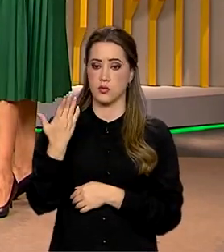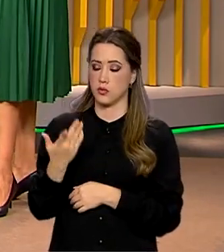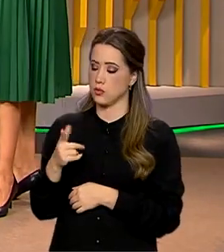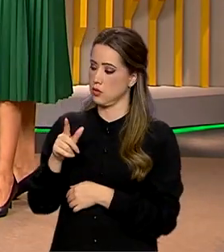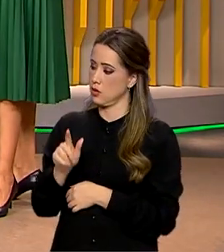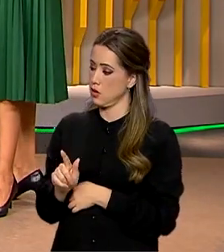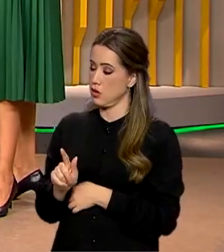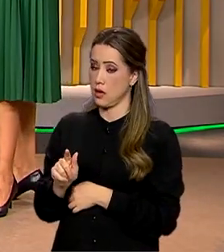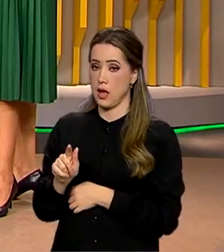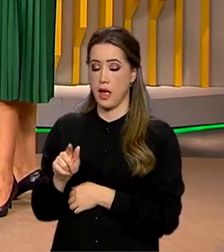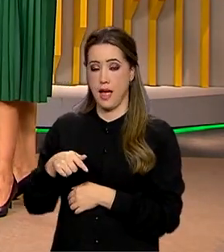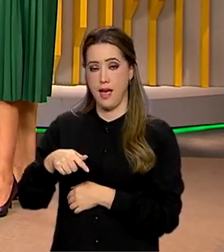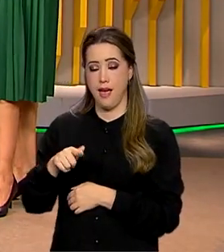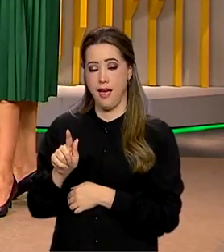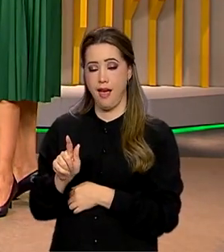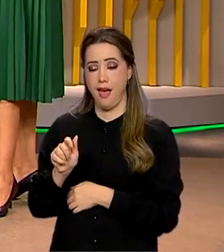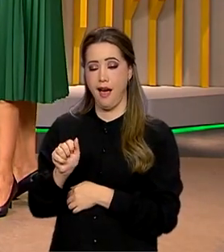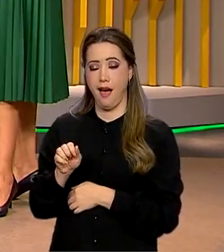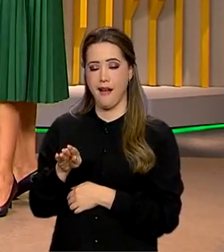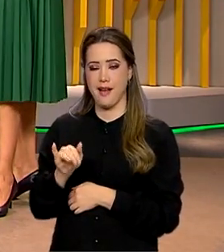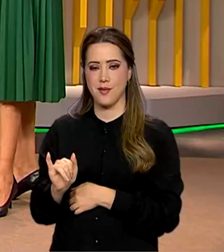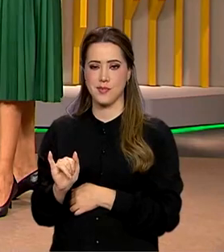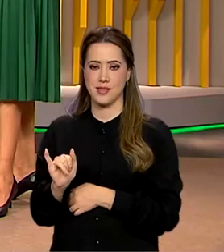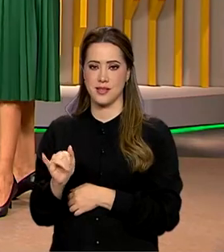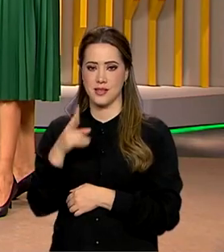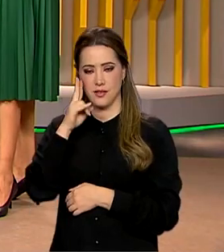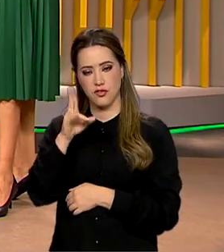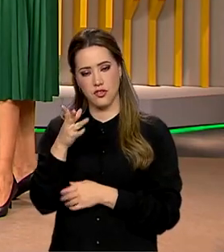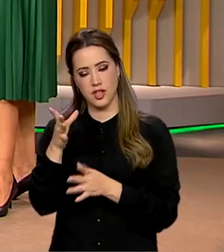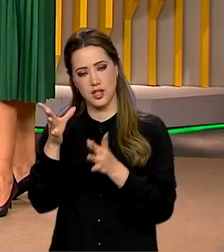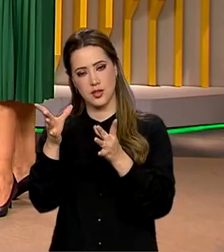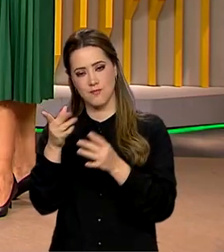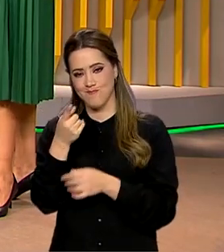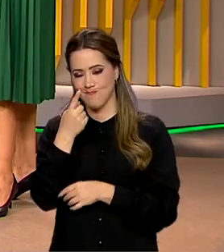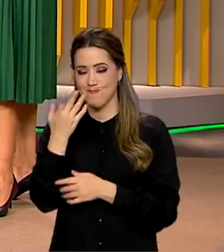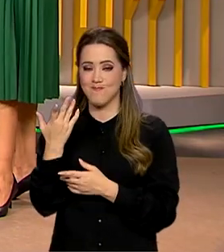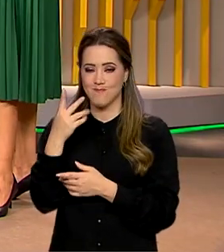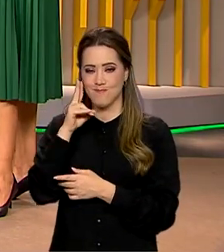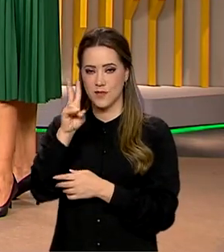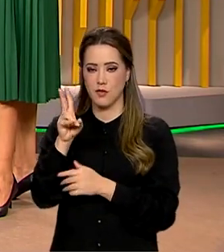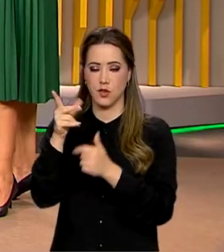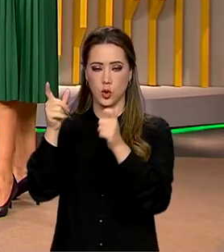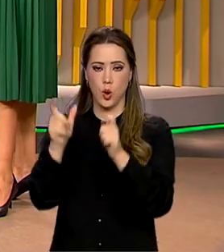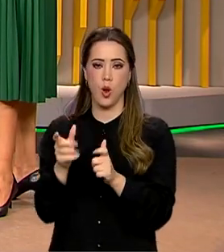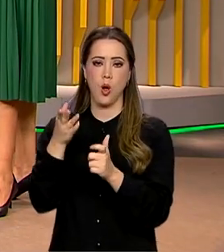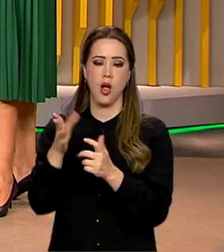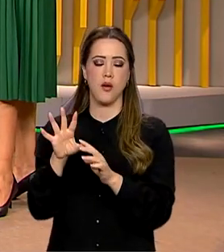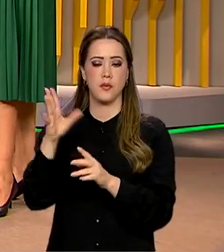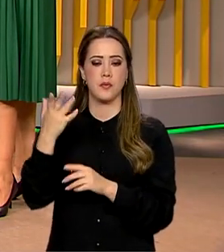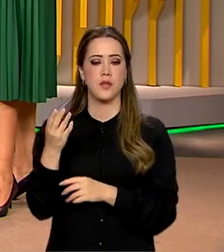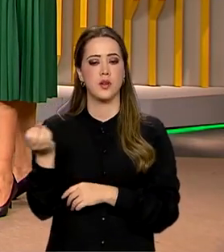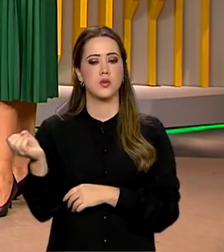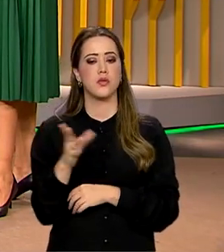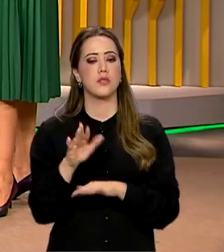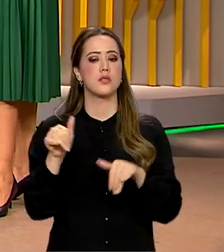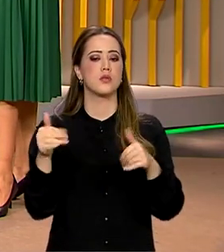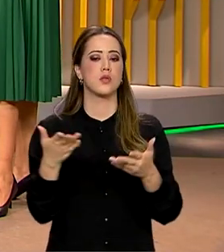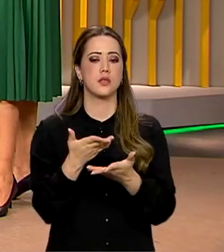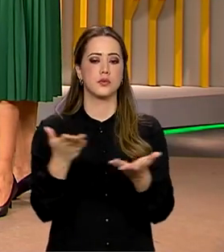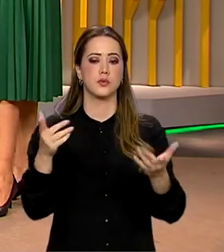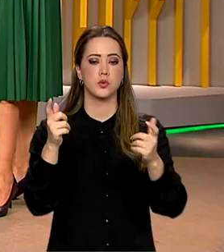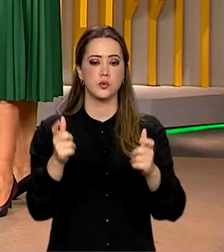Noronha, que está acompanhando tudo de pertinho. A gente vai conversar bastante hoje com a Gabi. Boa noite. Quais as novidades por aí, Gabriela?